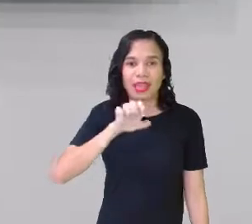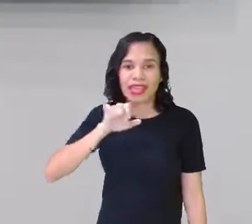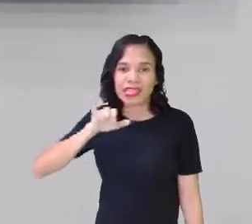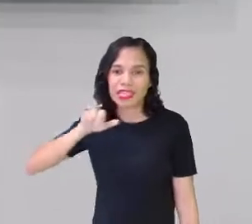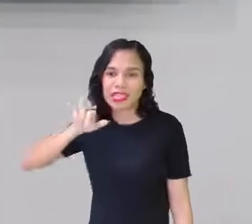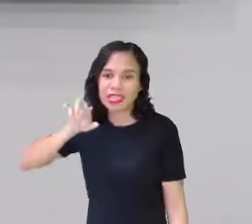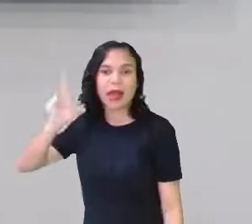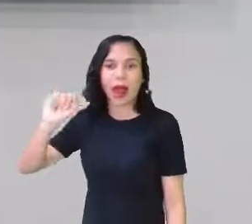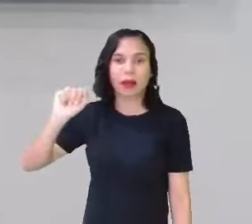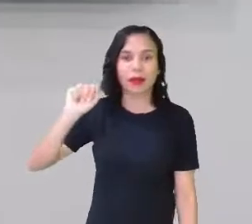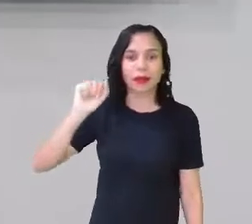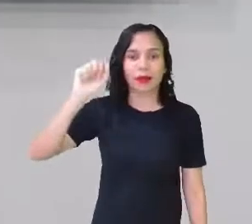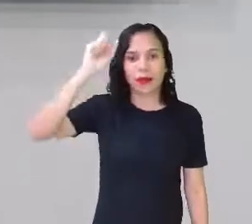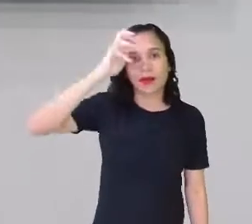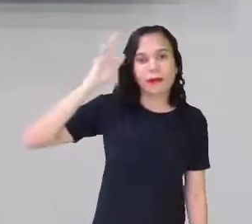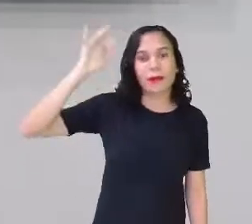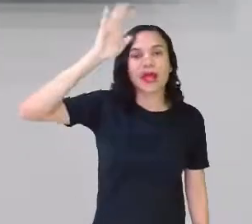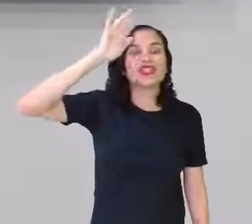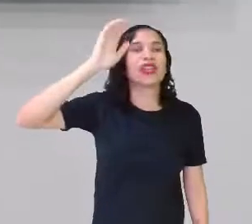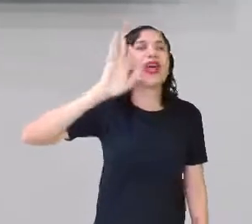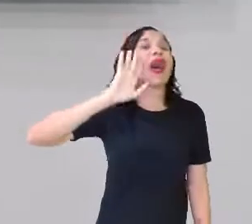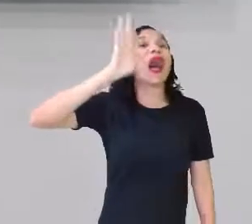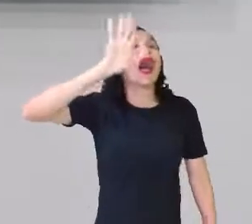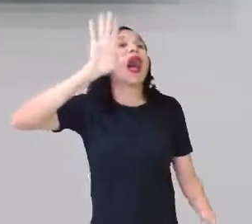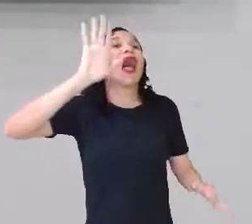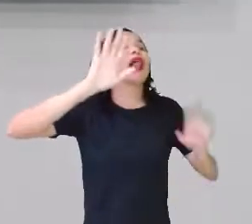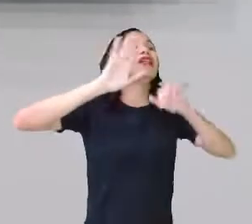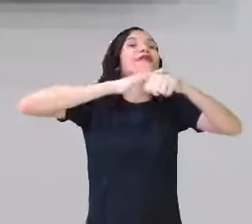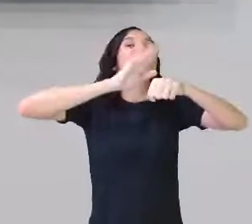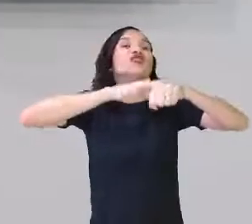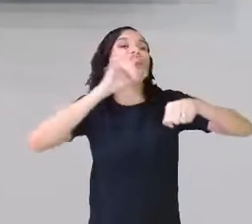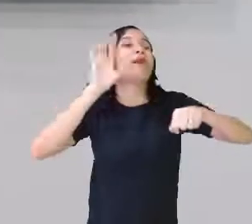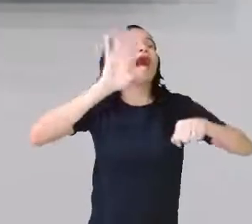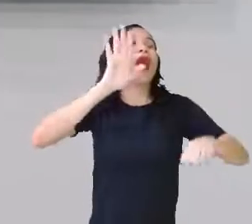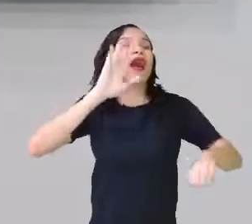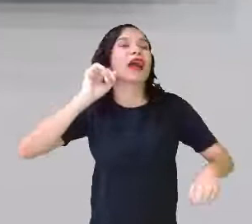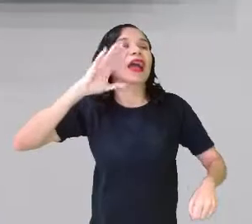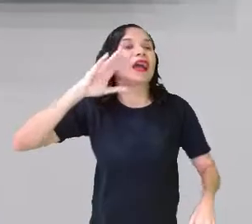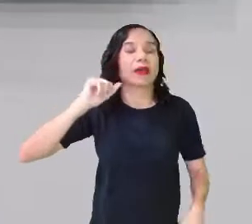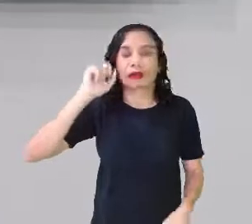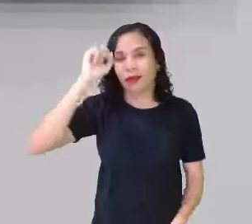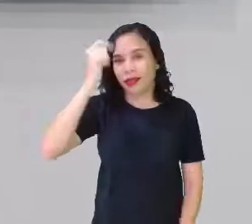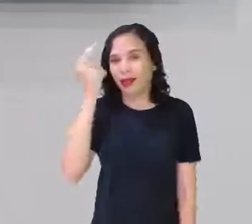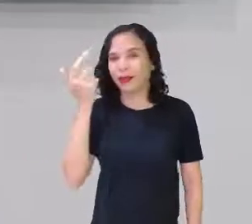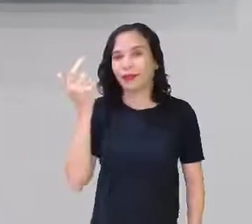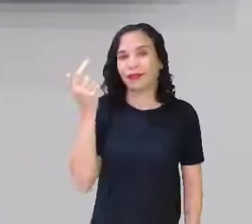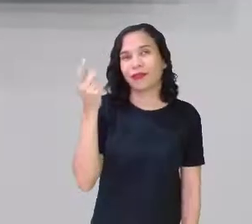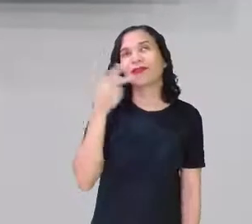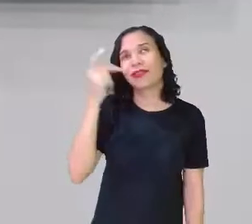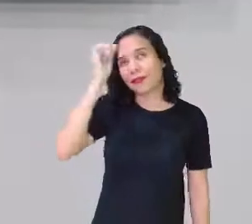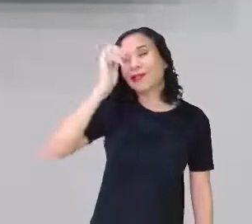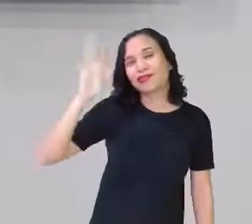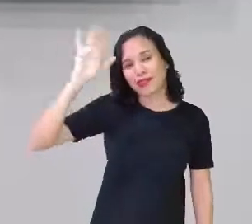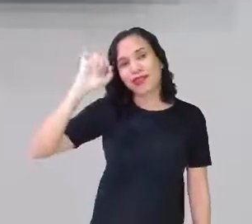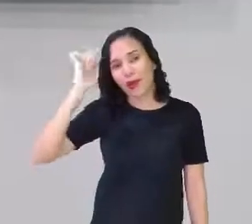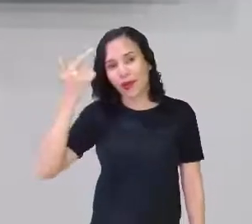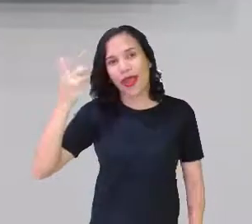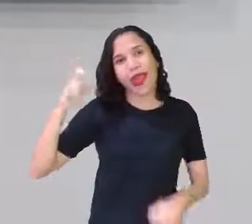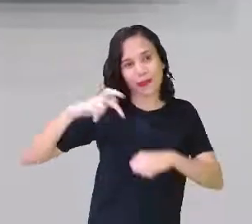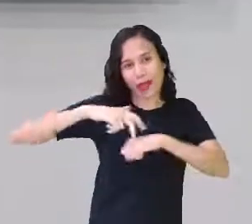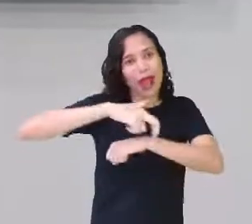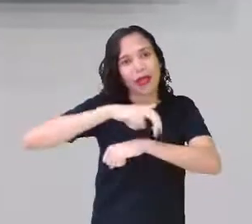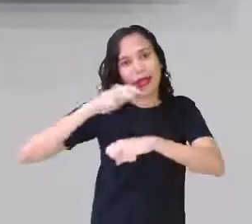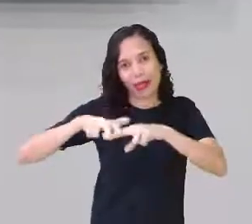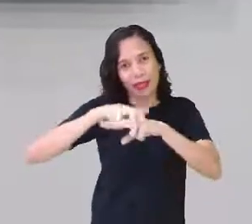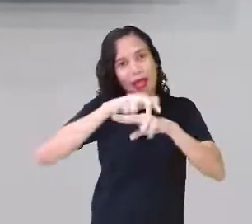Cadeira. Imagina que a cadeira está passando lá longe e você quer chamá-la. Claro, gente, é para usar a imaginação, tá? Vamos aí, ajuda